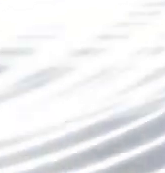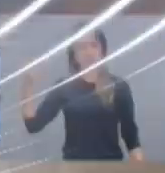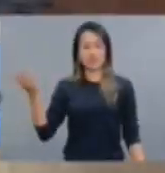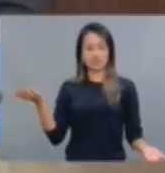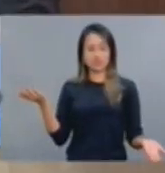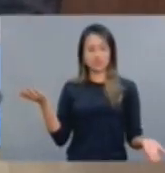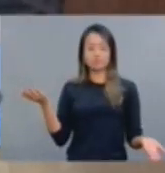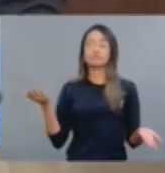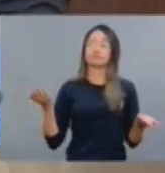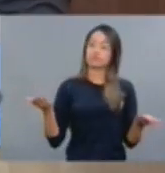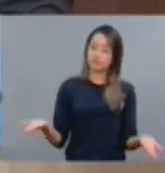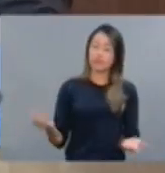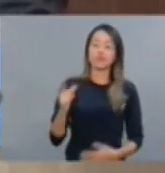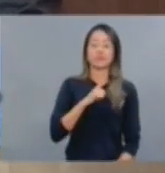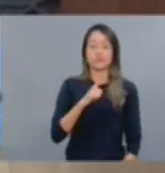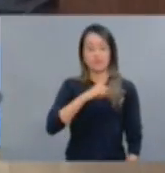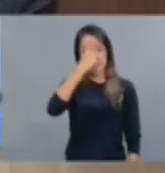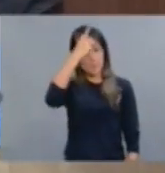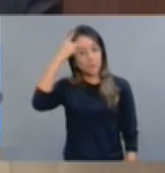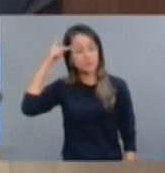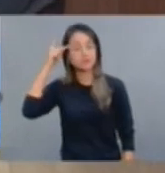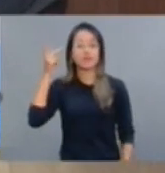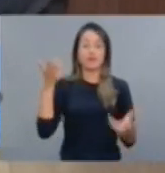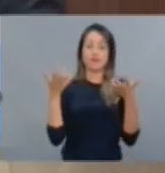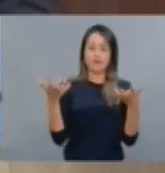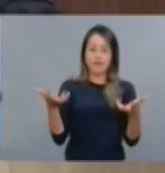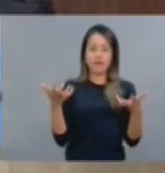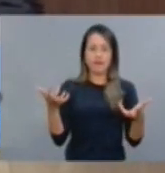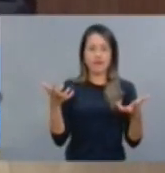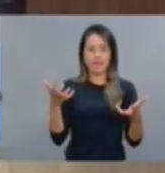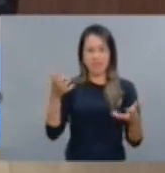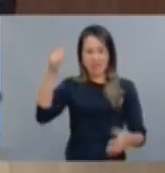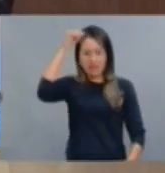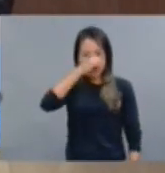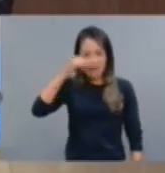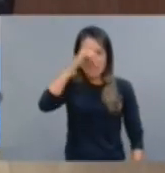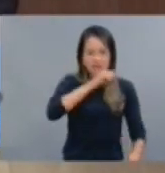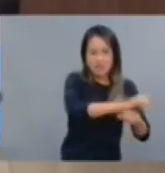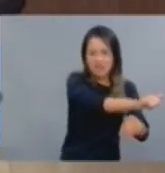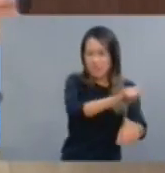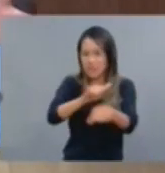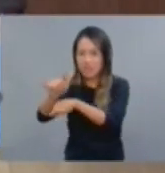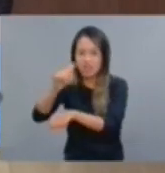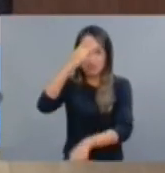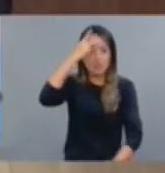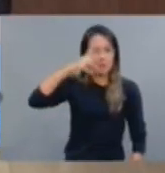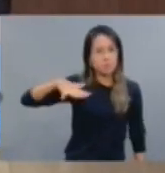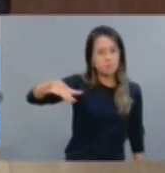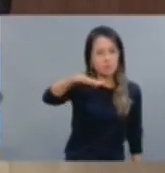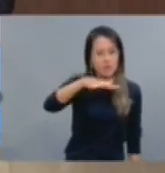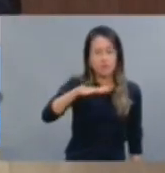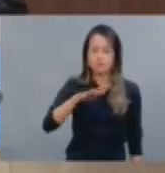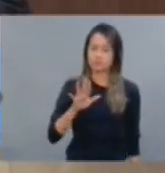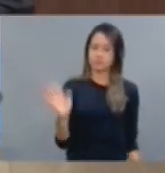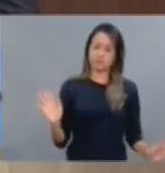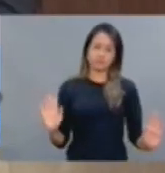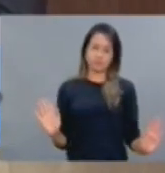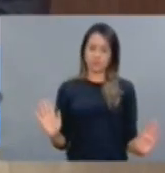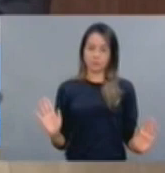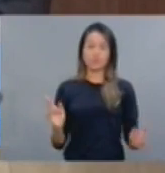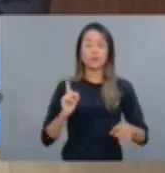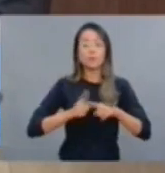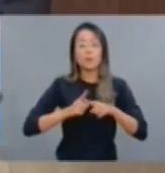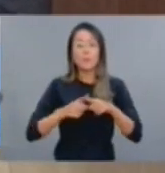Aqueles que querem tratar como tolos, aqueles que querem escantear a verdade, eles